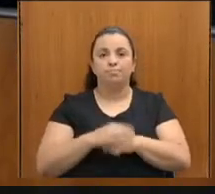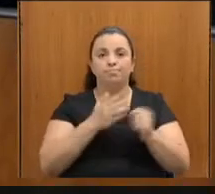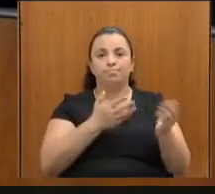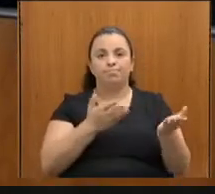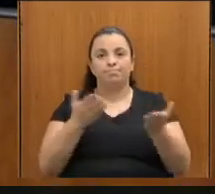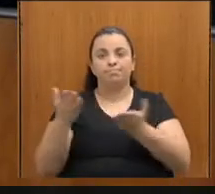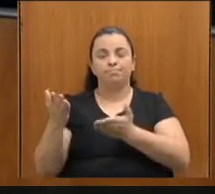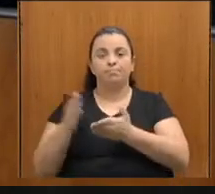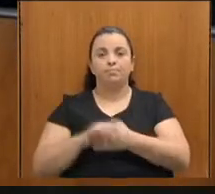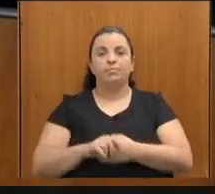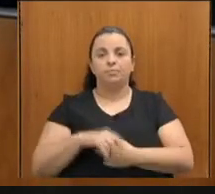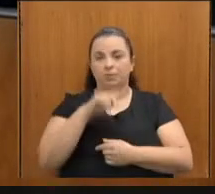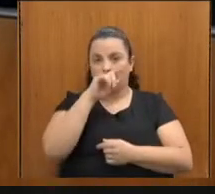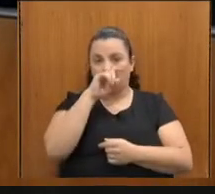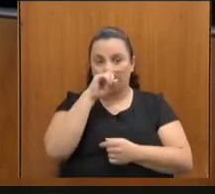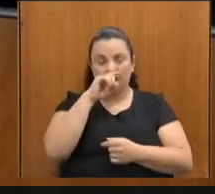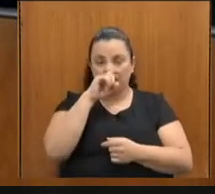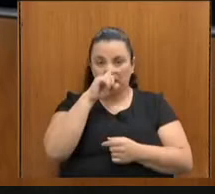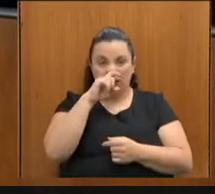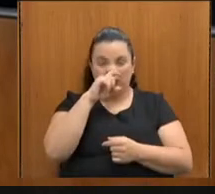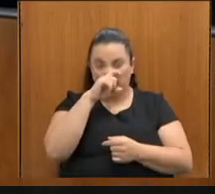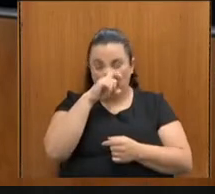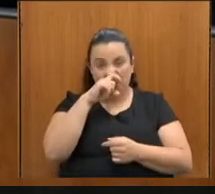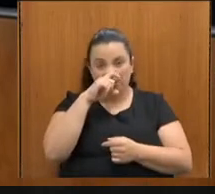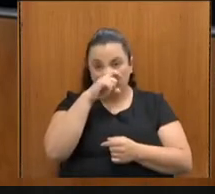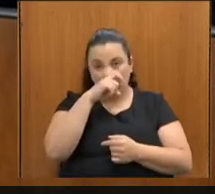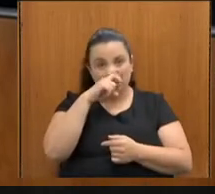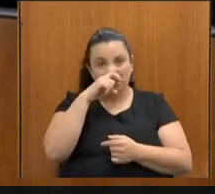Vamos ver se ela está aqui online, não é?